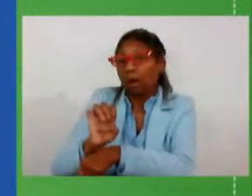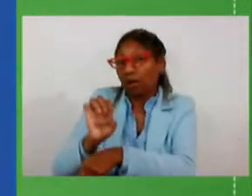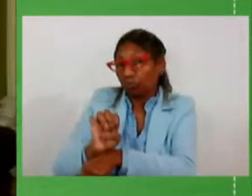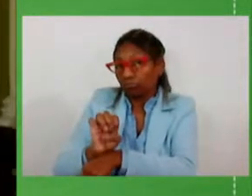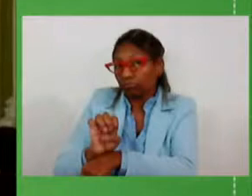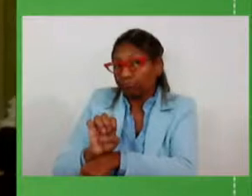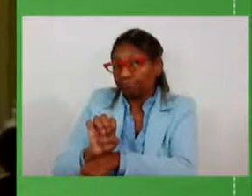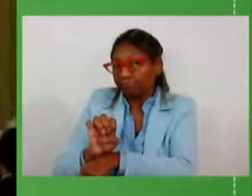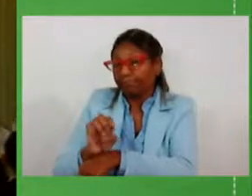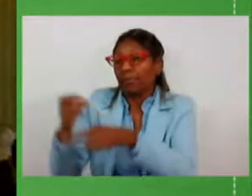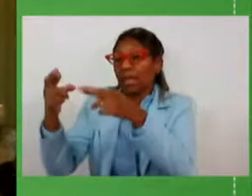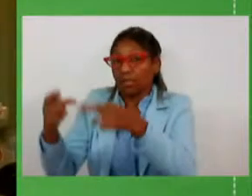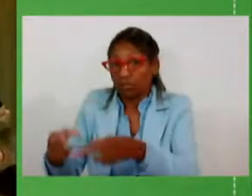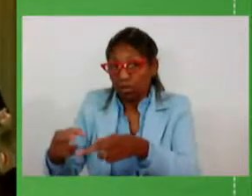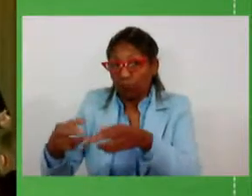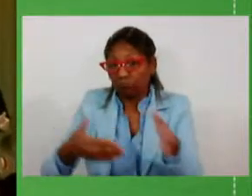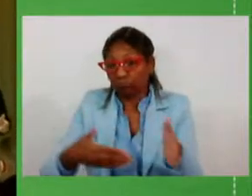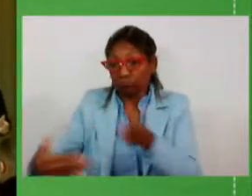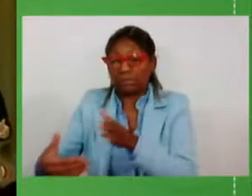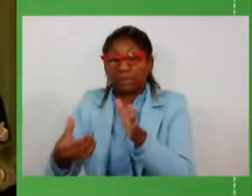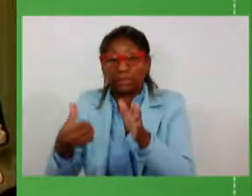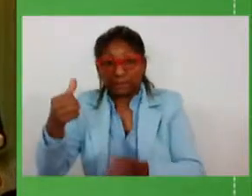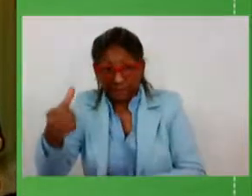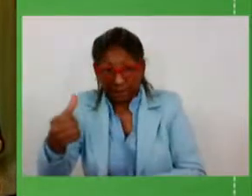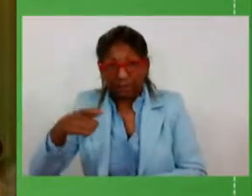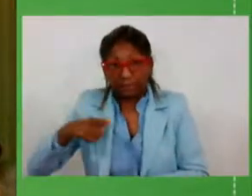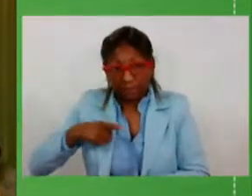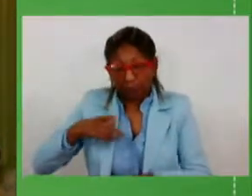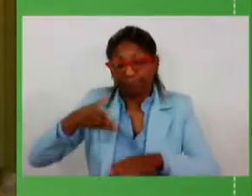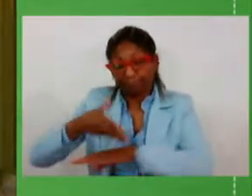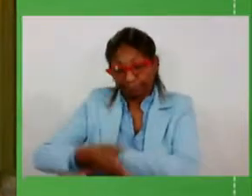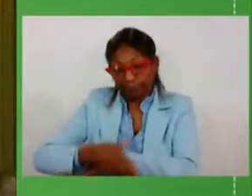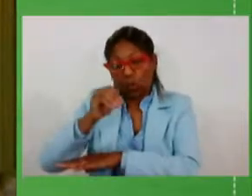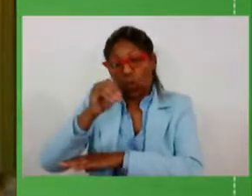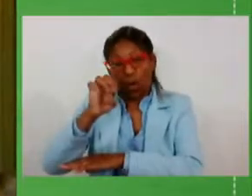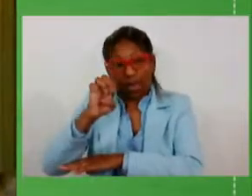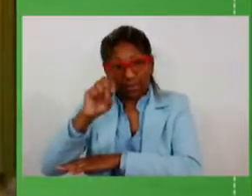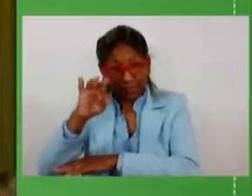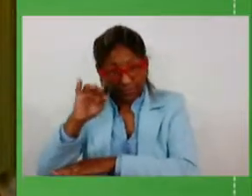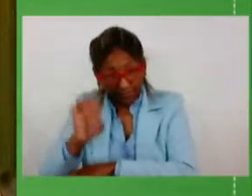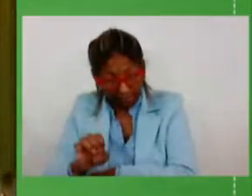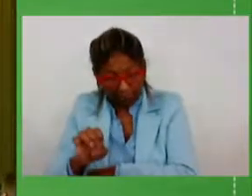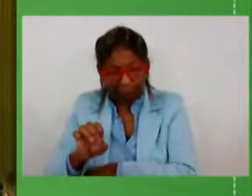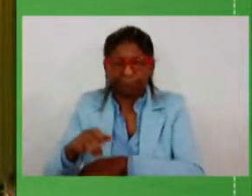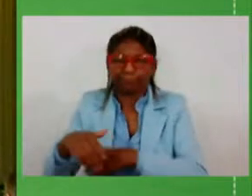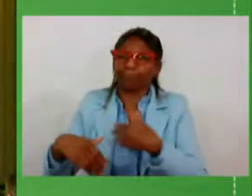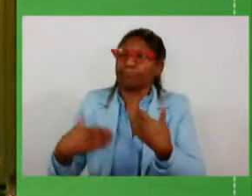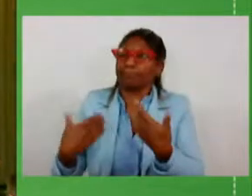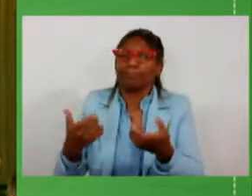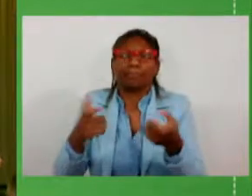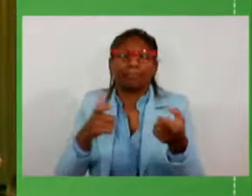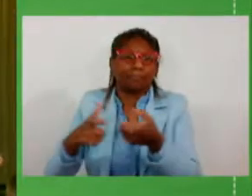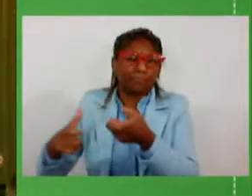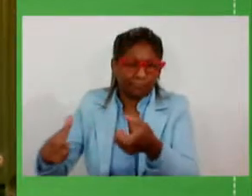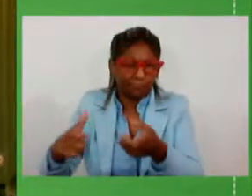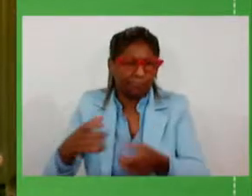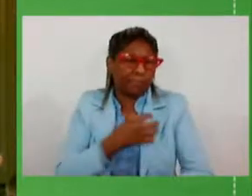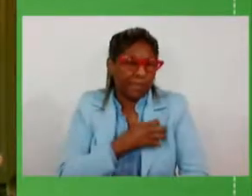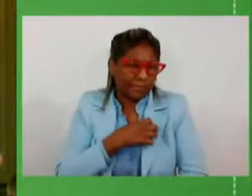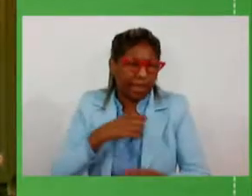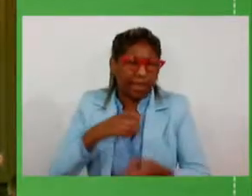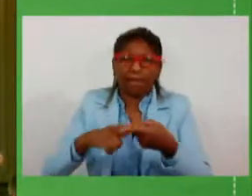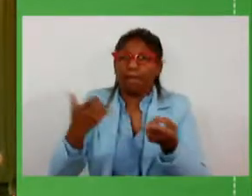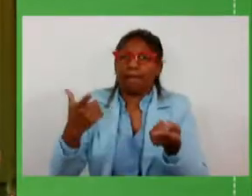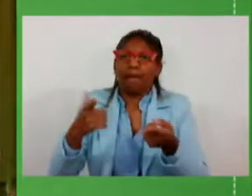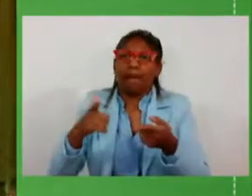6 nós temos a fronteira oeste a região da campanha Dom Pedrito Livramento Uruguaiana Bagé Alegrete São